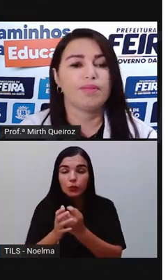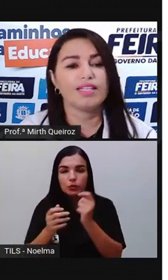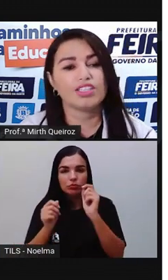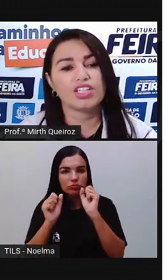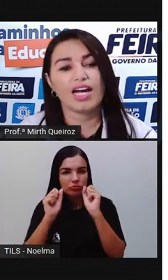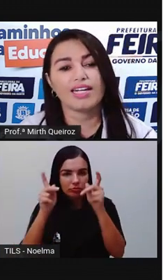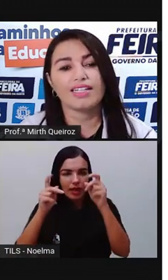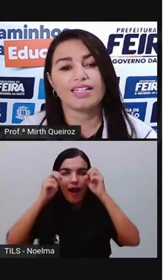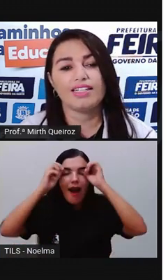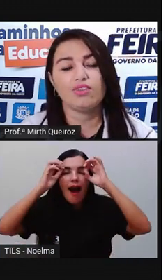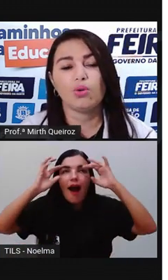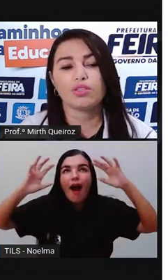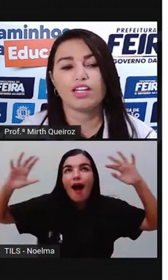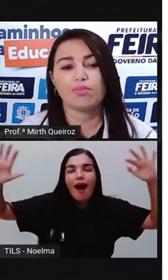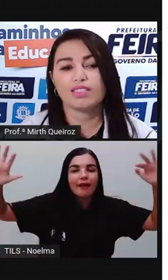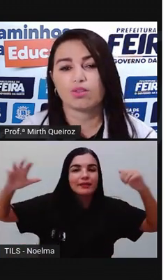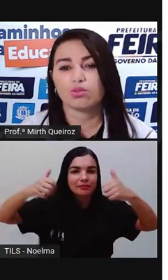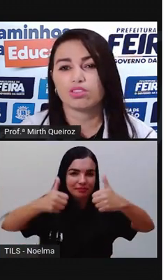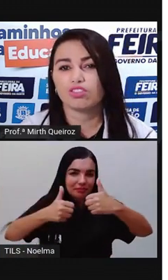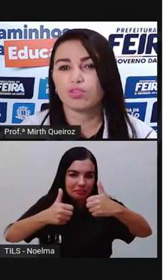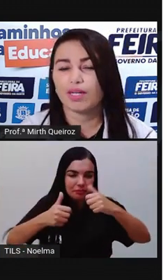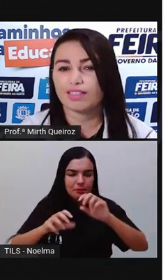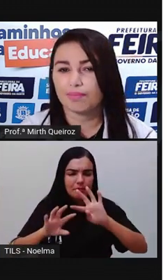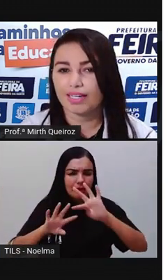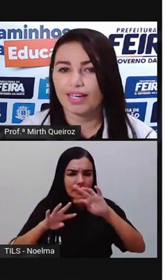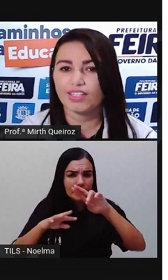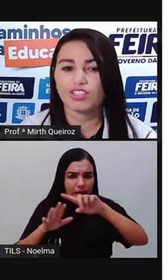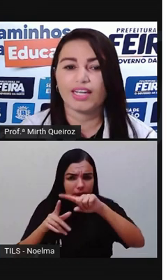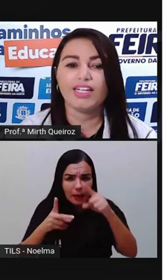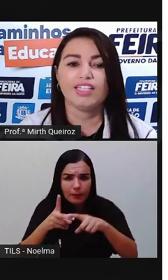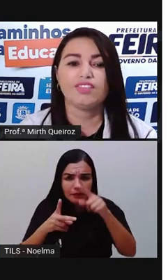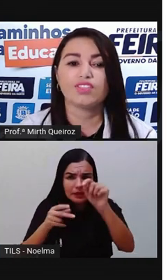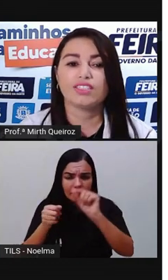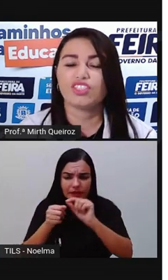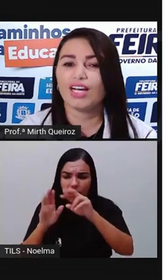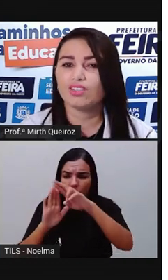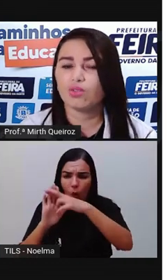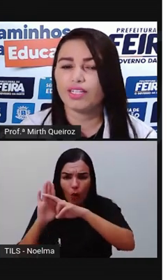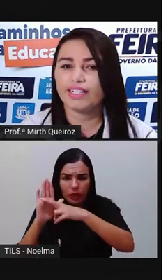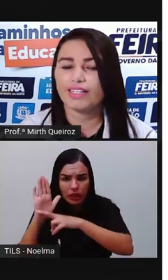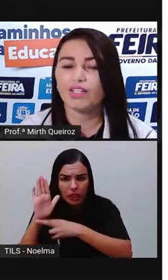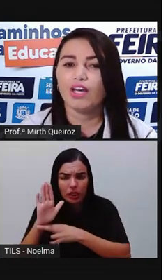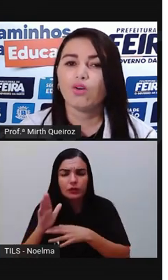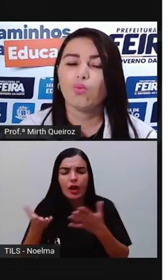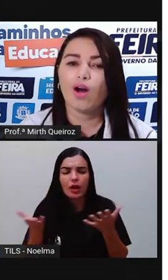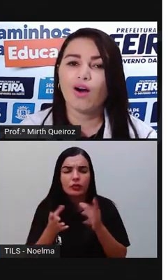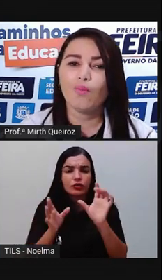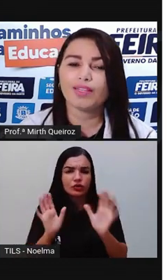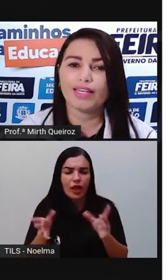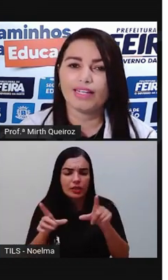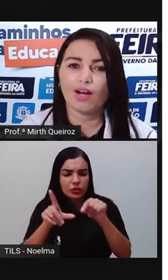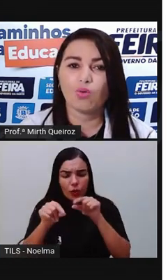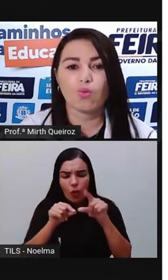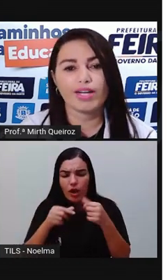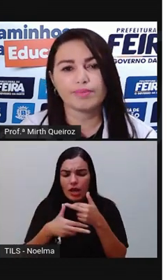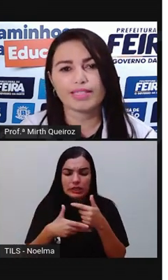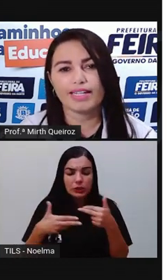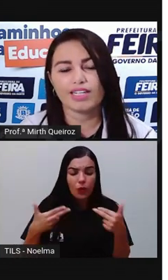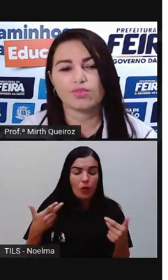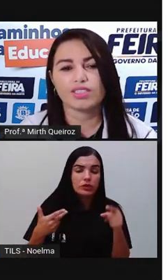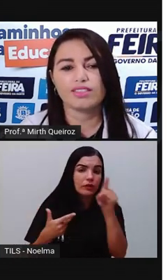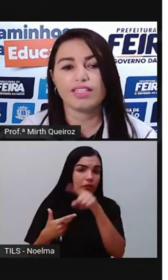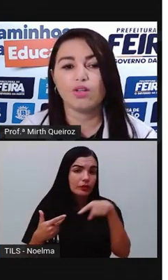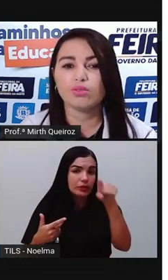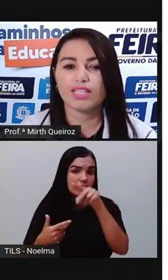planejarem aí o roteiro para essa construção de maquete, né? De vocês já escolherem aí qual material ou quais